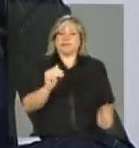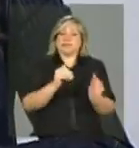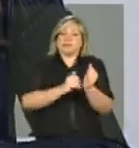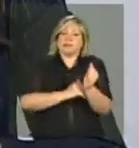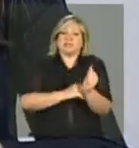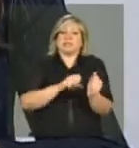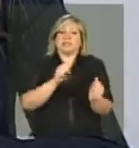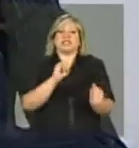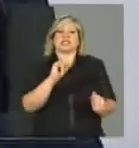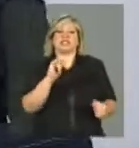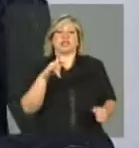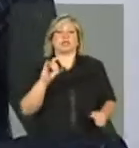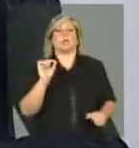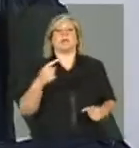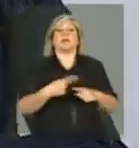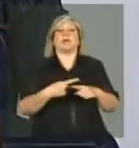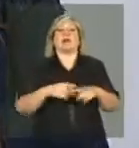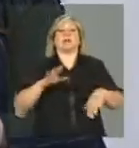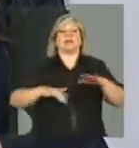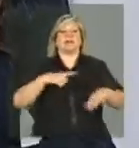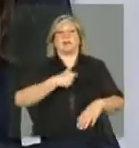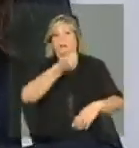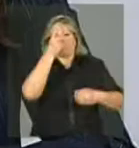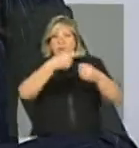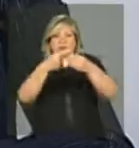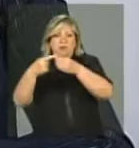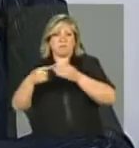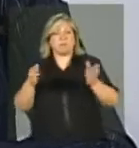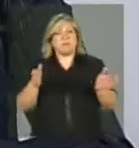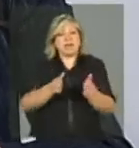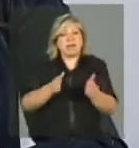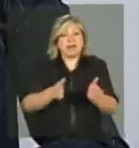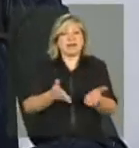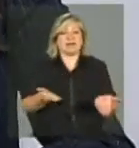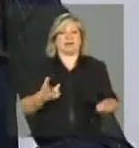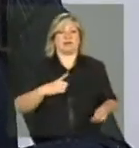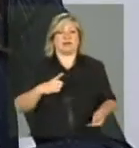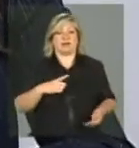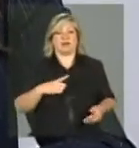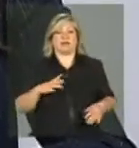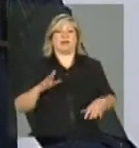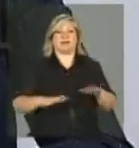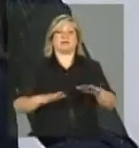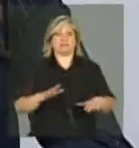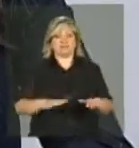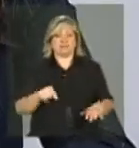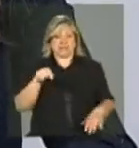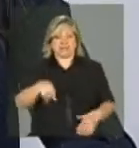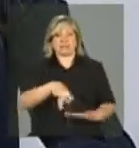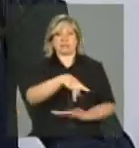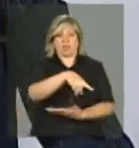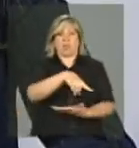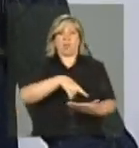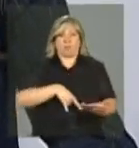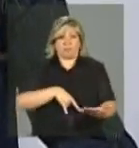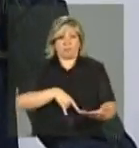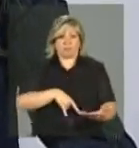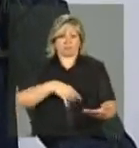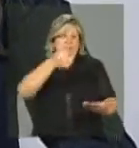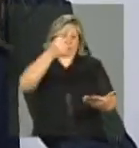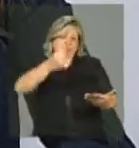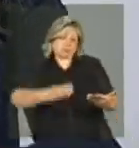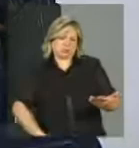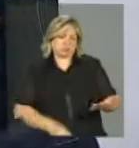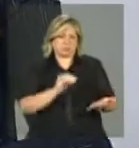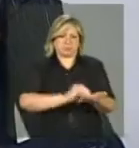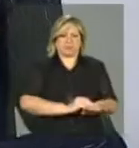Como tem municípios pequenos, comunidades pequenas, então, aquele documento, aquele prontuário que é